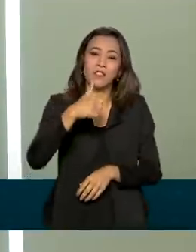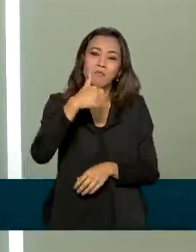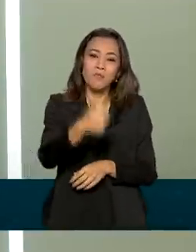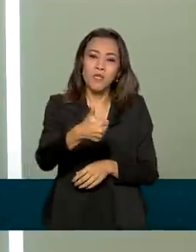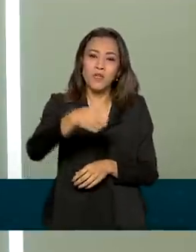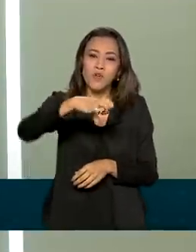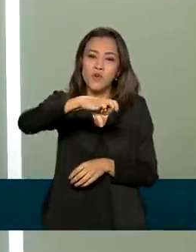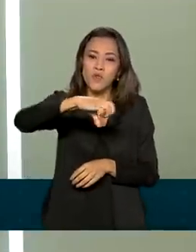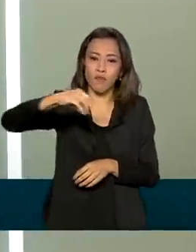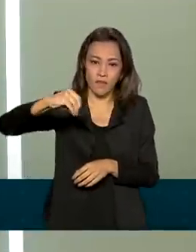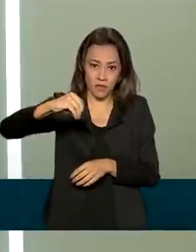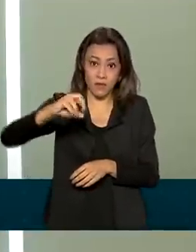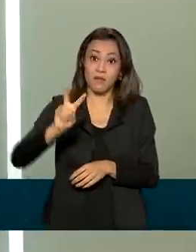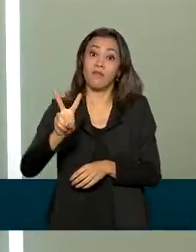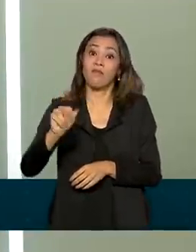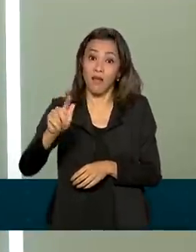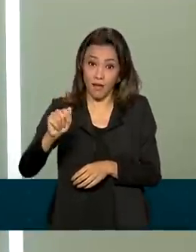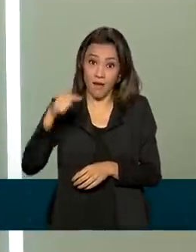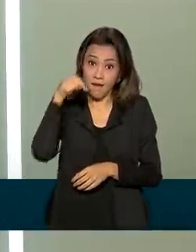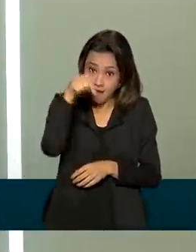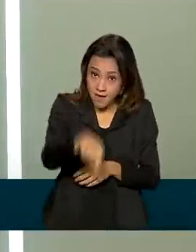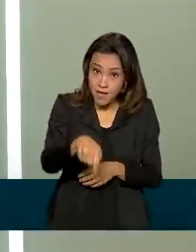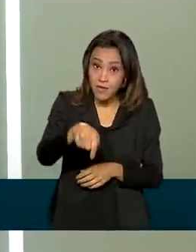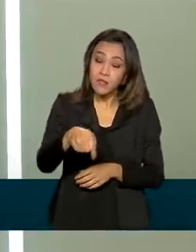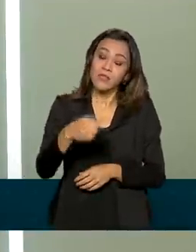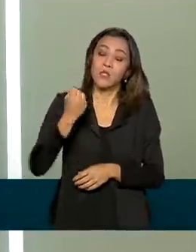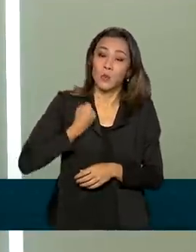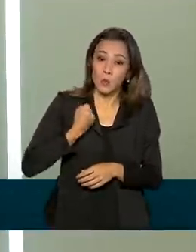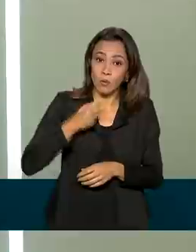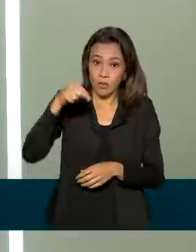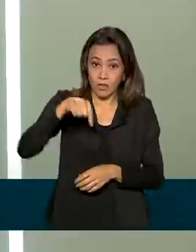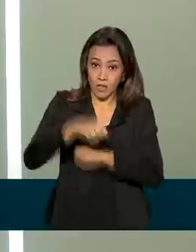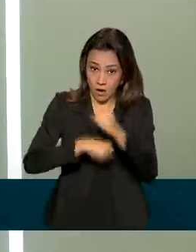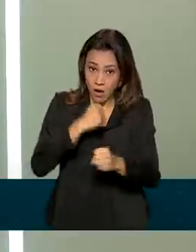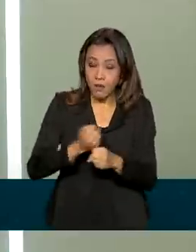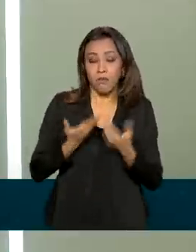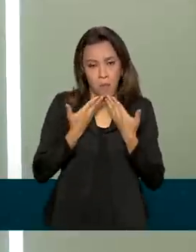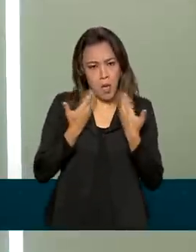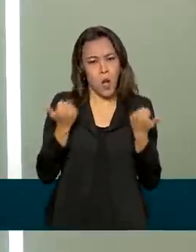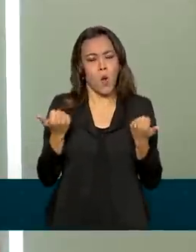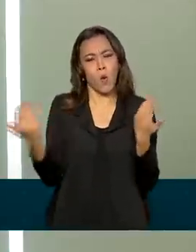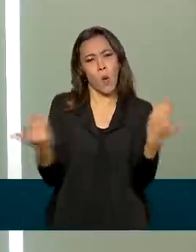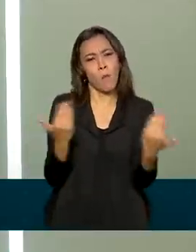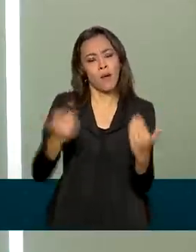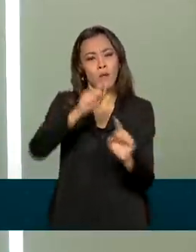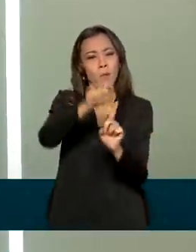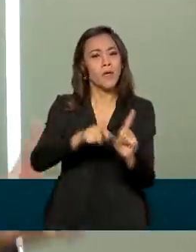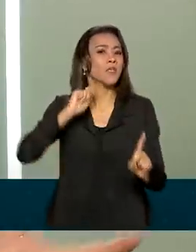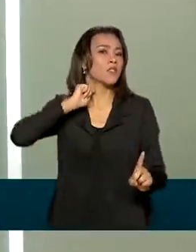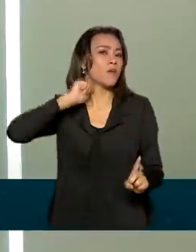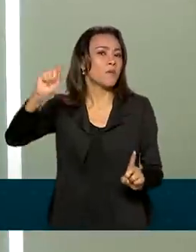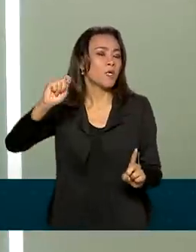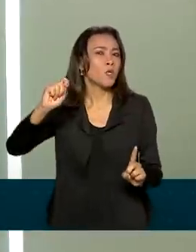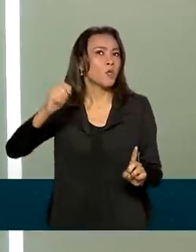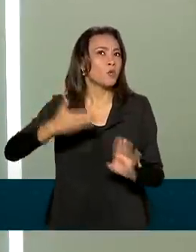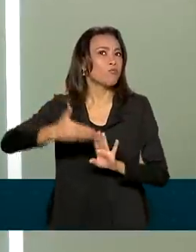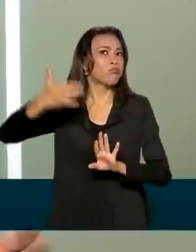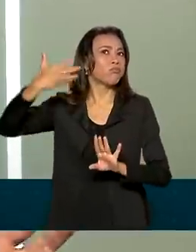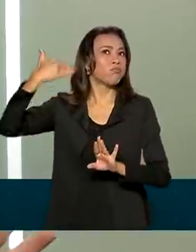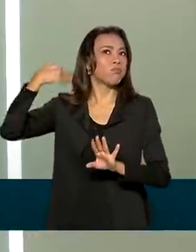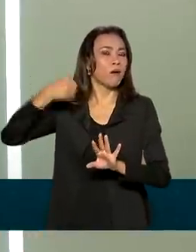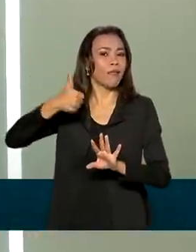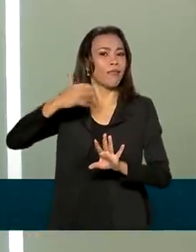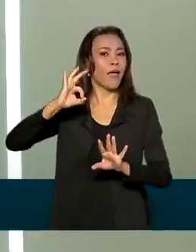Covid, esse número parece já um pouco melhor. Se a gente compara esse mês de abril com os últimos praticamente 10 anos,